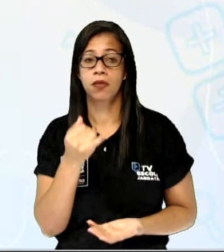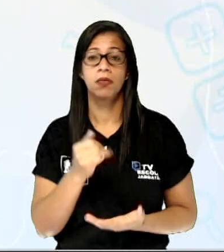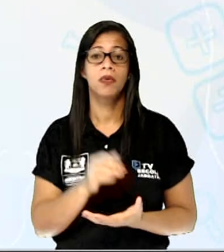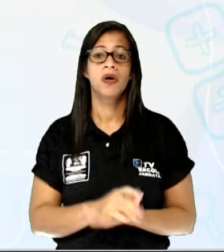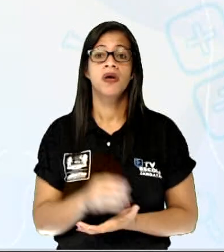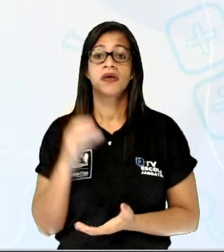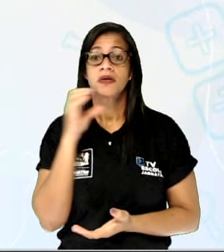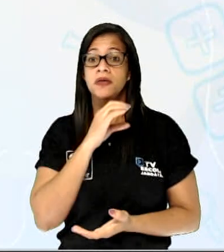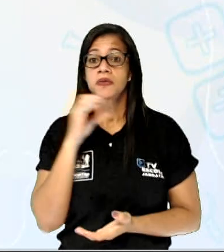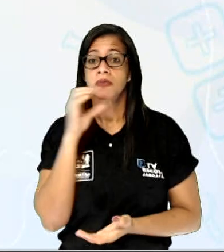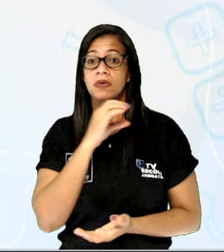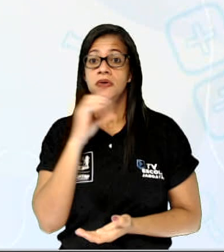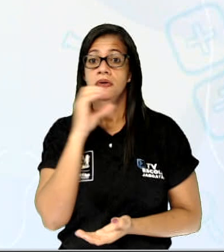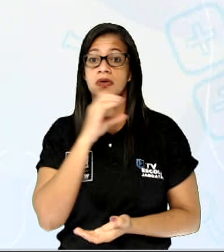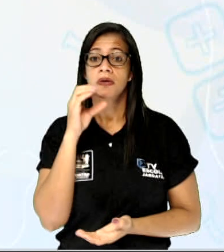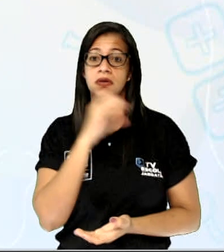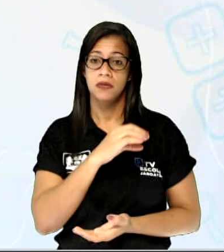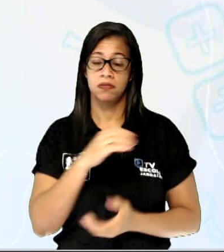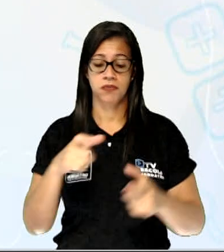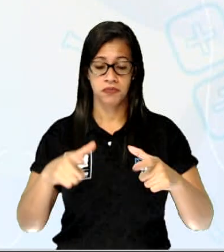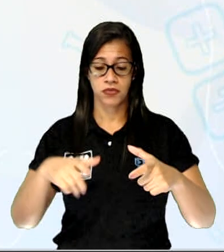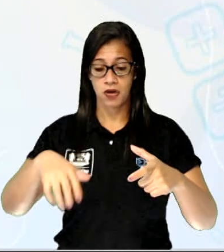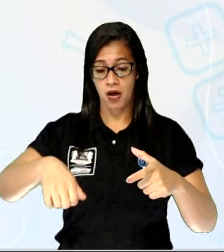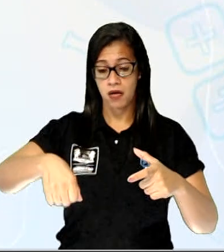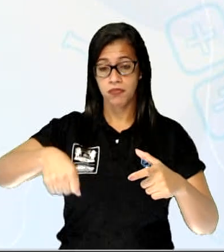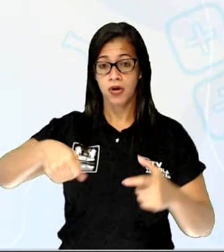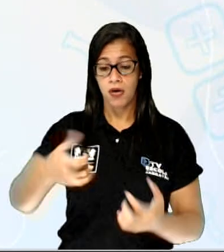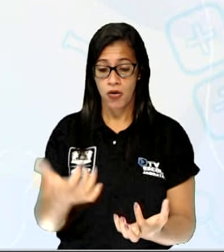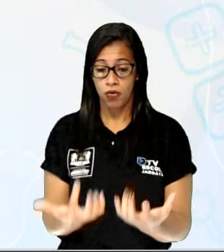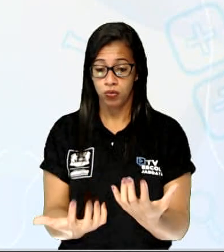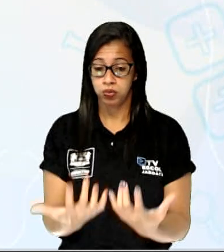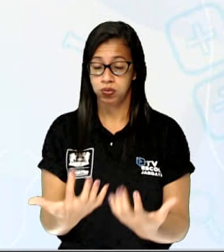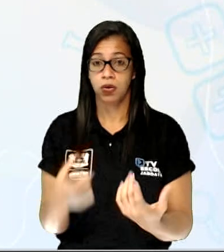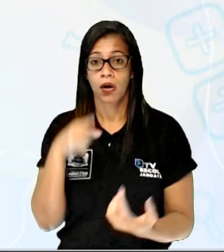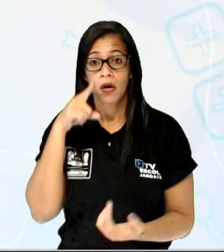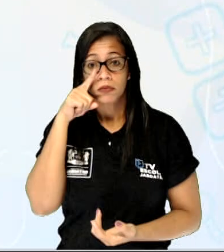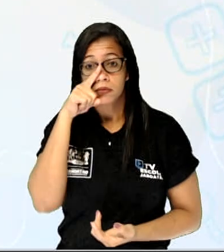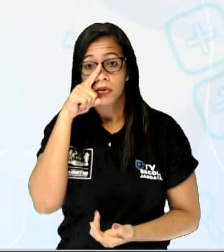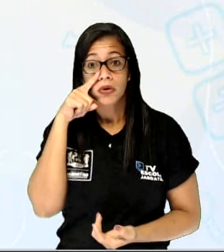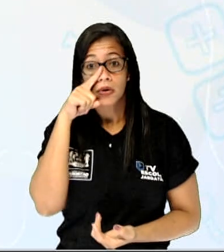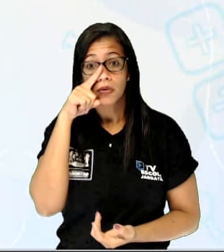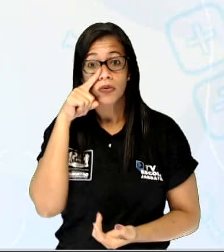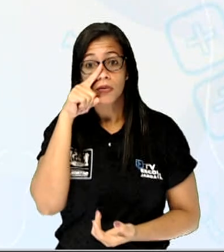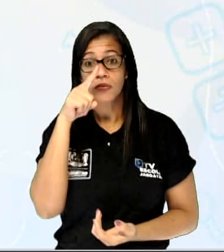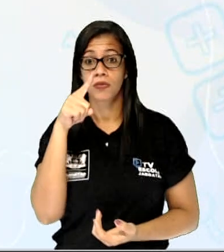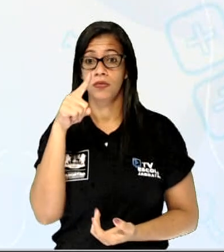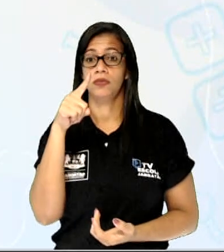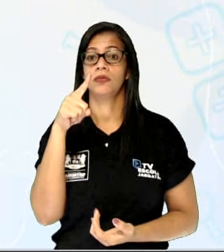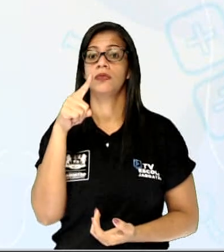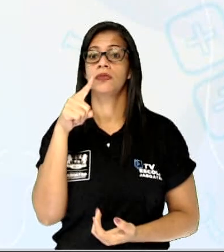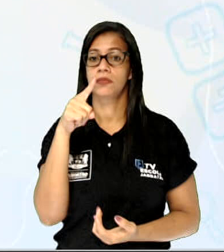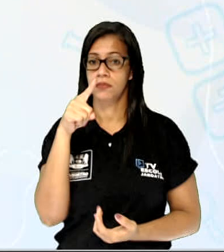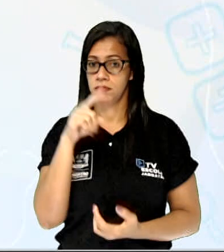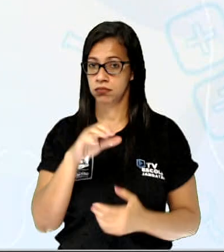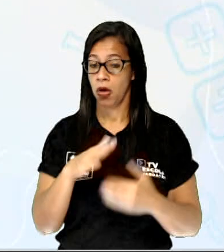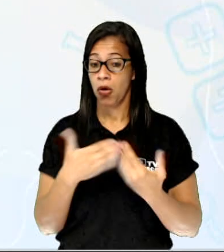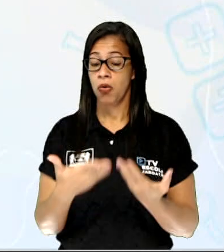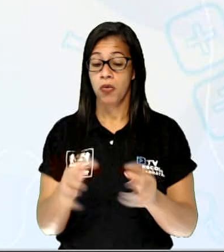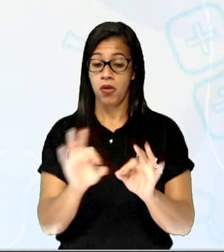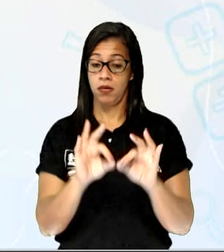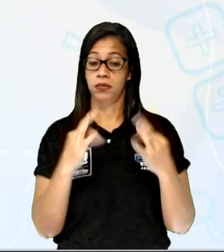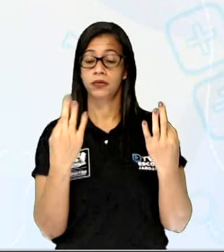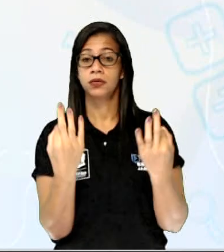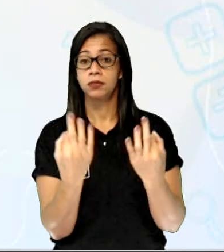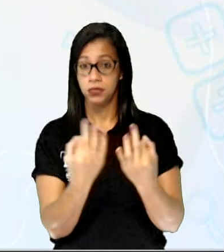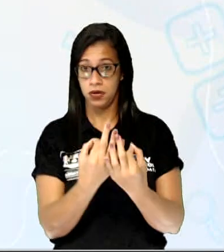a panela quente, né? Muito perigoso. Estarmos ali no momento que a nossa família está fazendo os